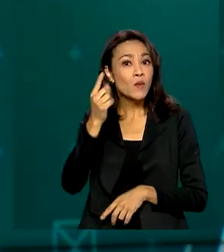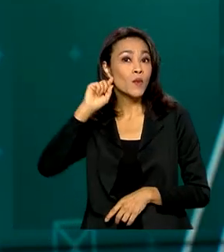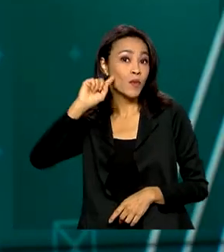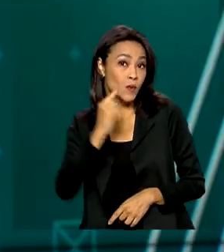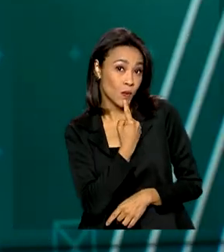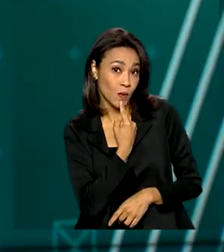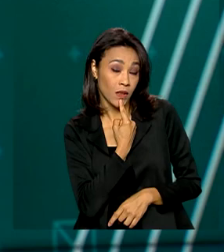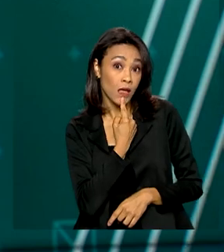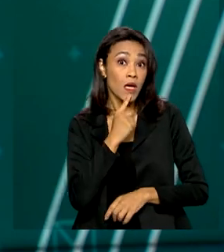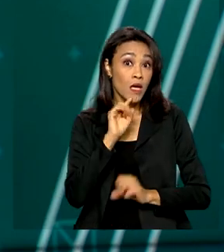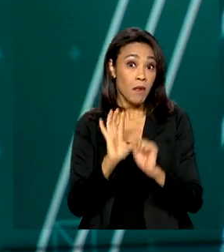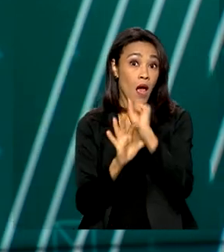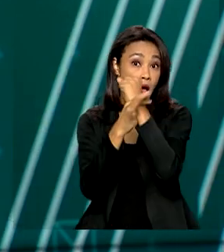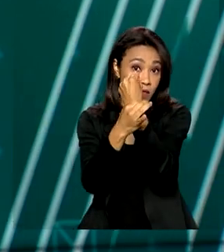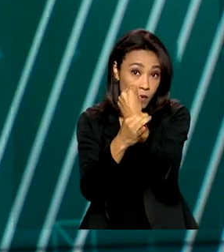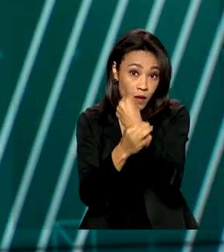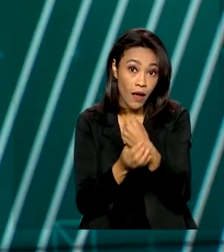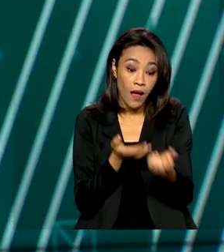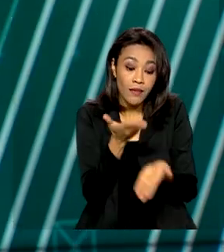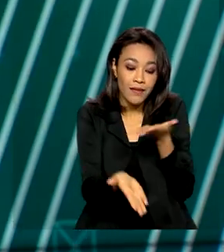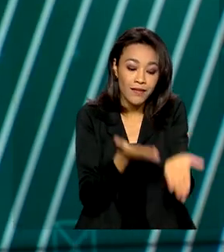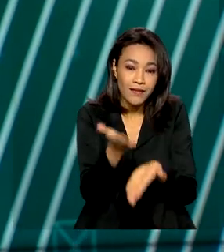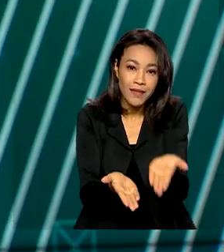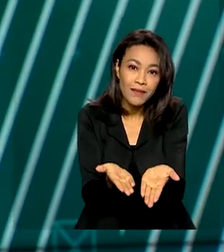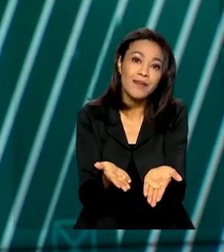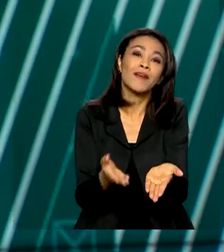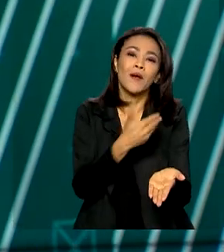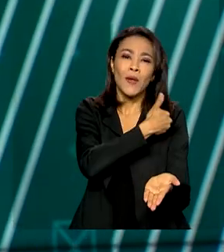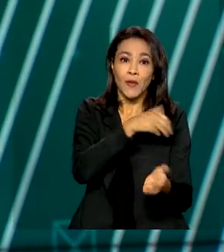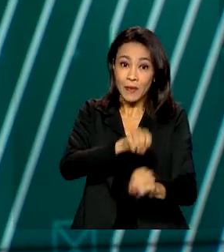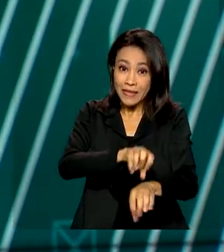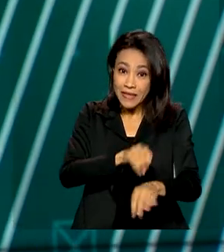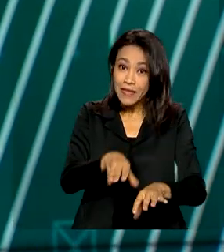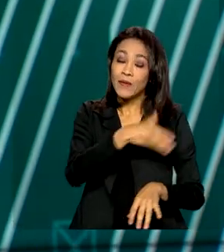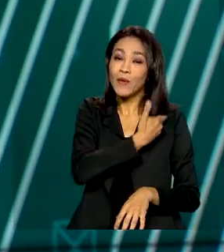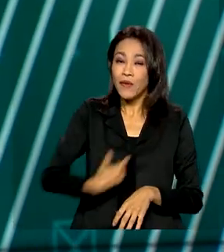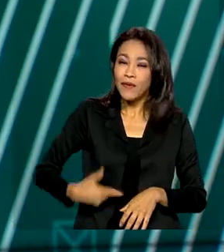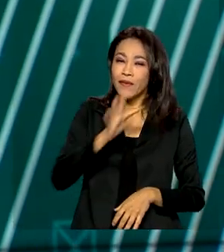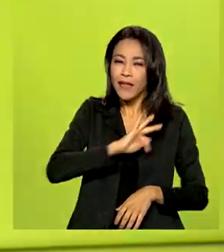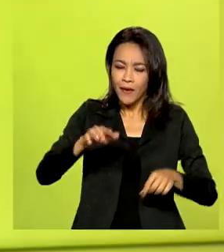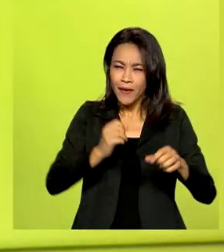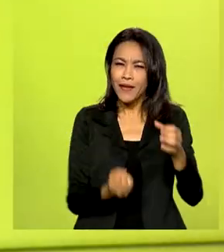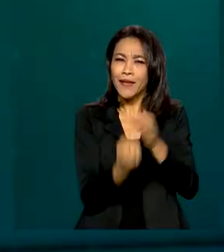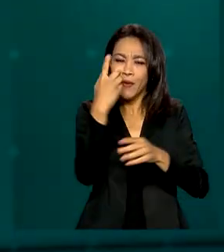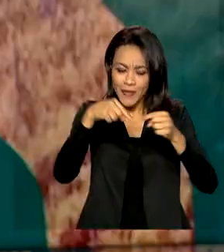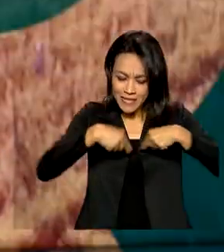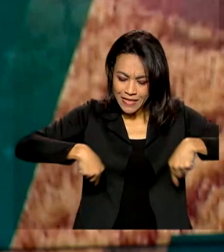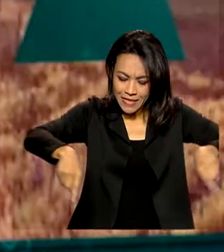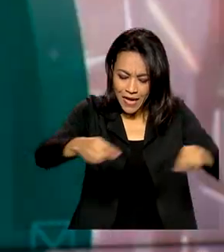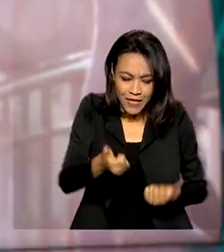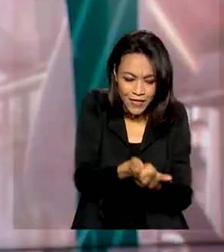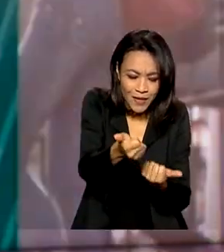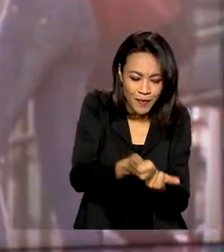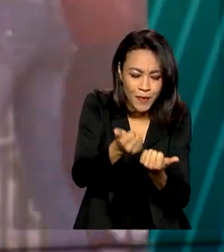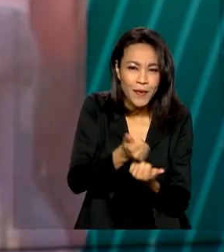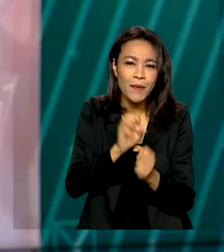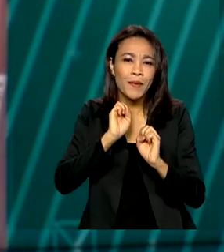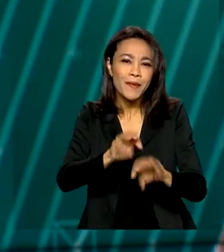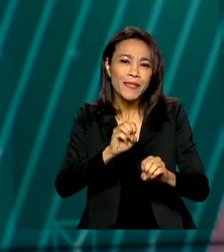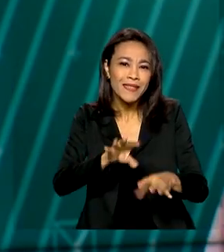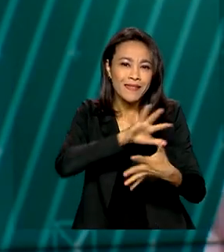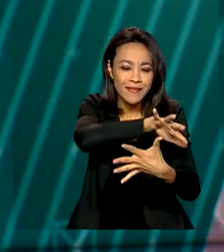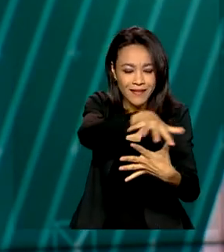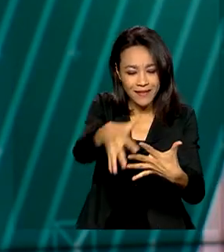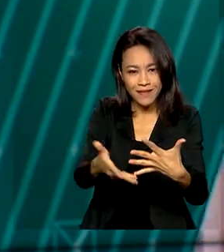E para garantir atendimento educacional, o governo federal criou salas de recursos multifuncionais para o ensino de Libras, a